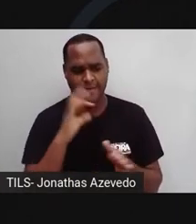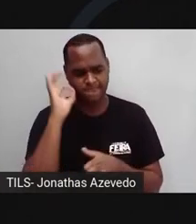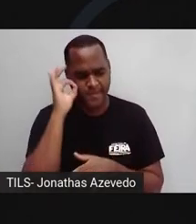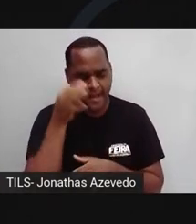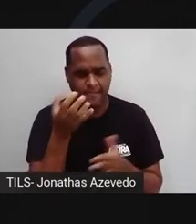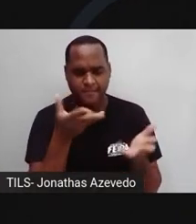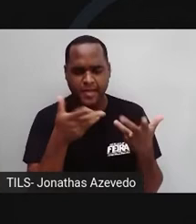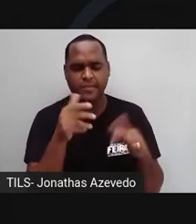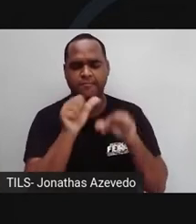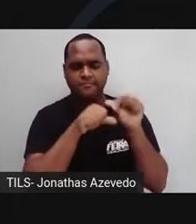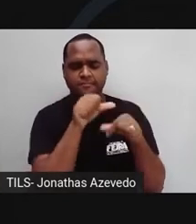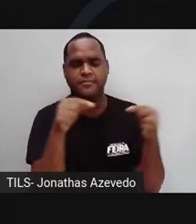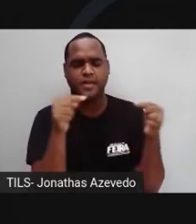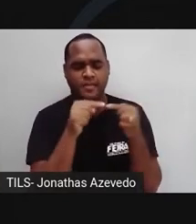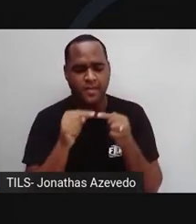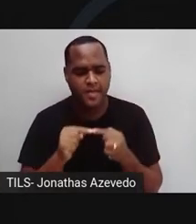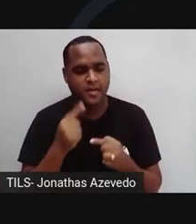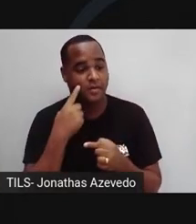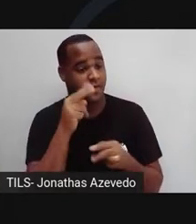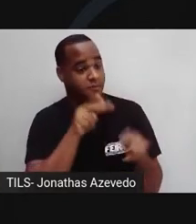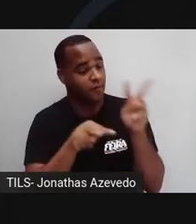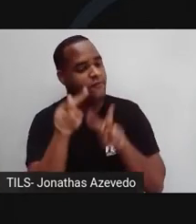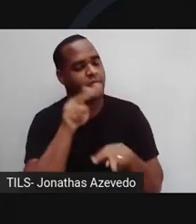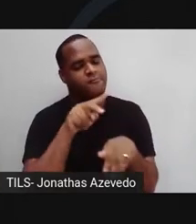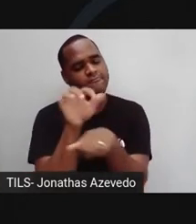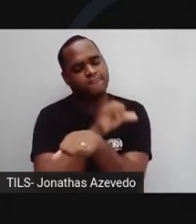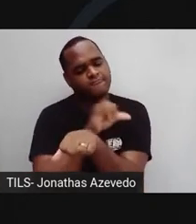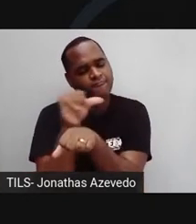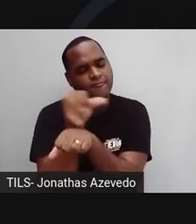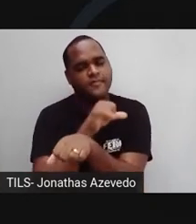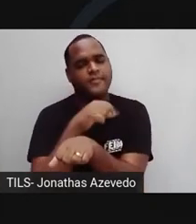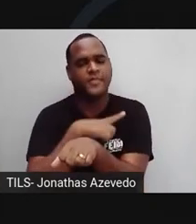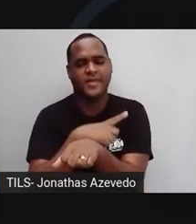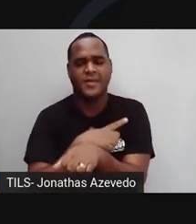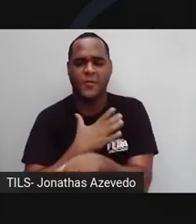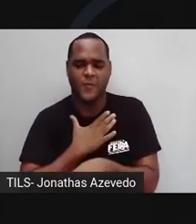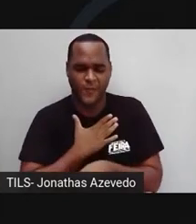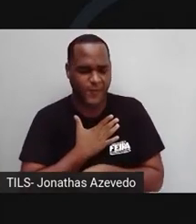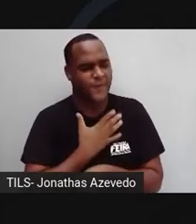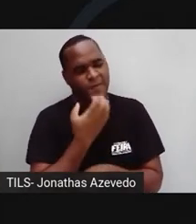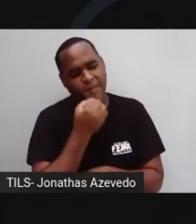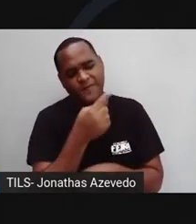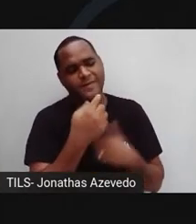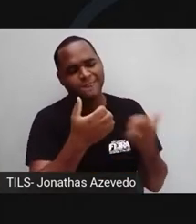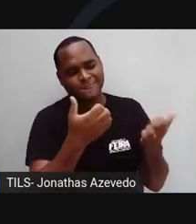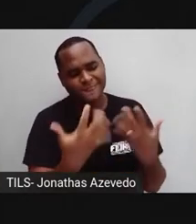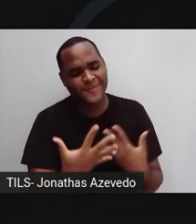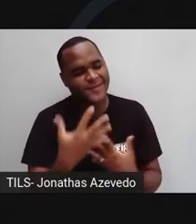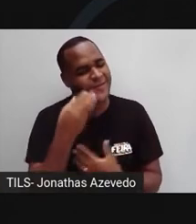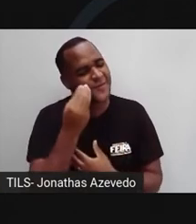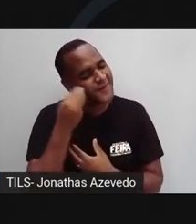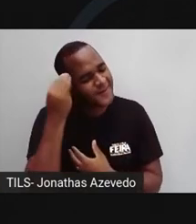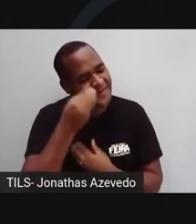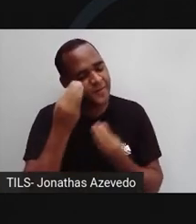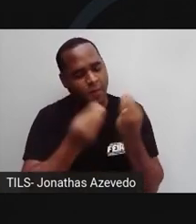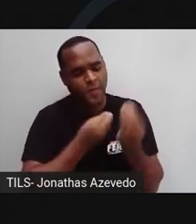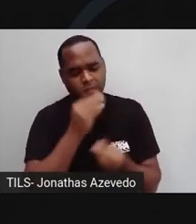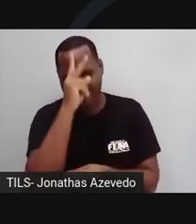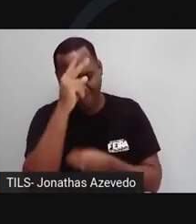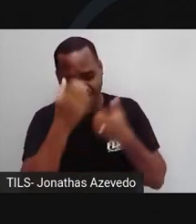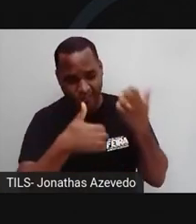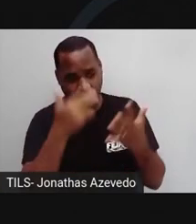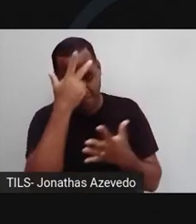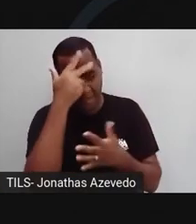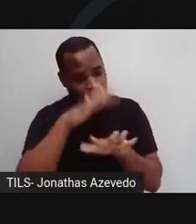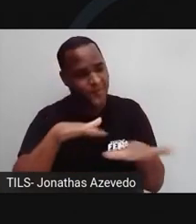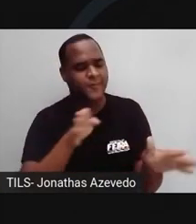empreendedor e com grandes visões estratégicas. Então, eu gostaria que você contasse um pouquinho dessa história, que o pessoal